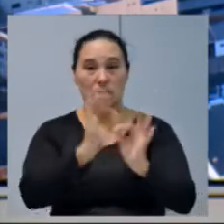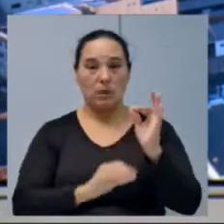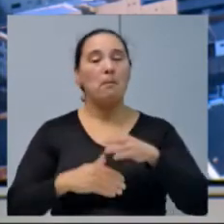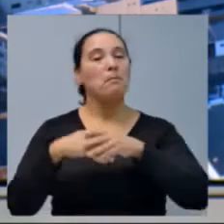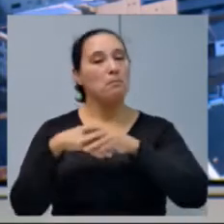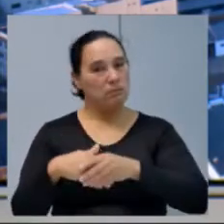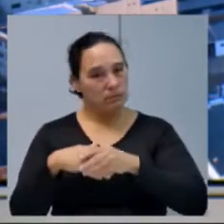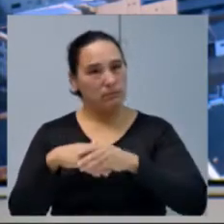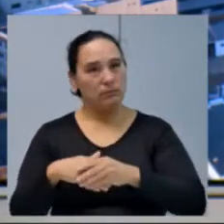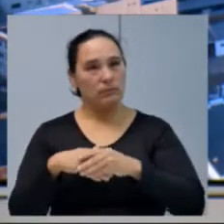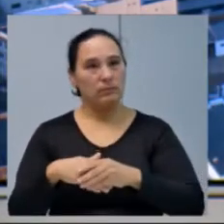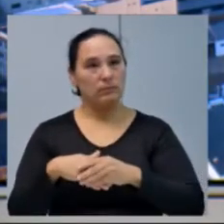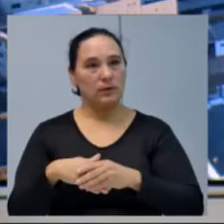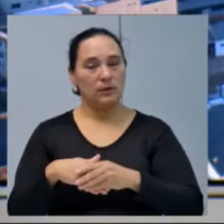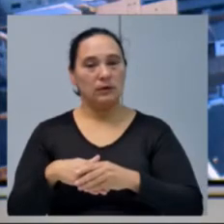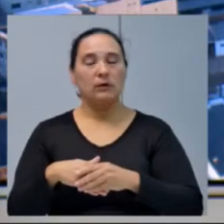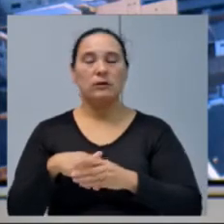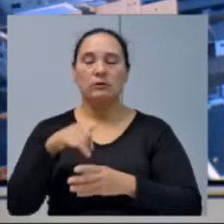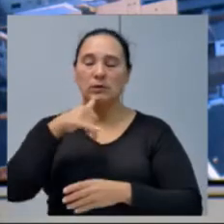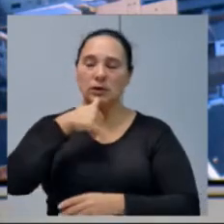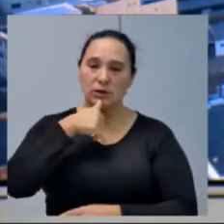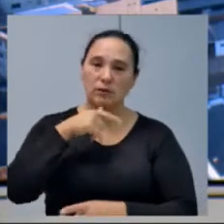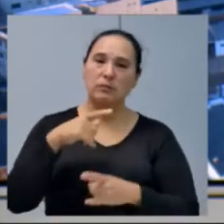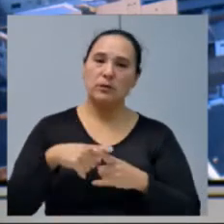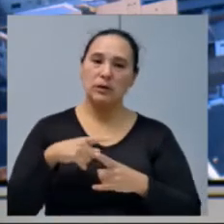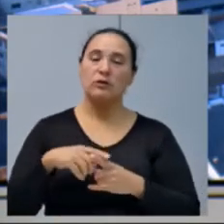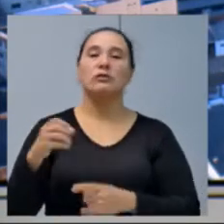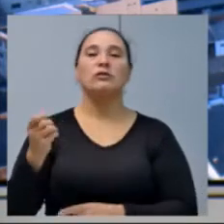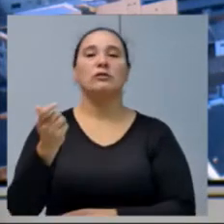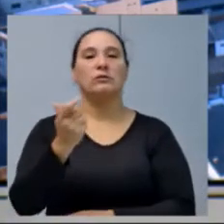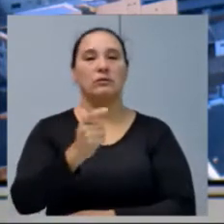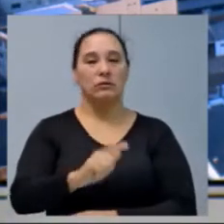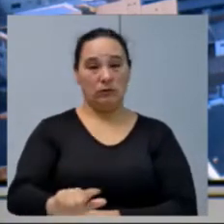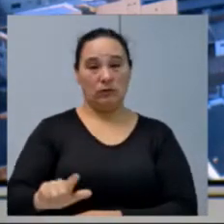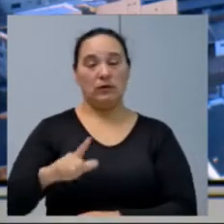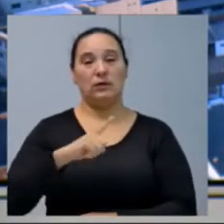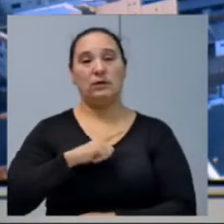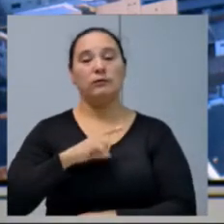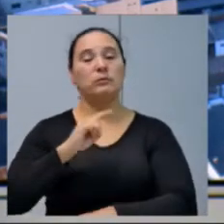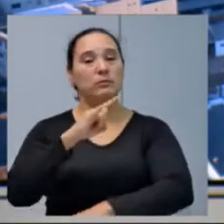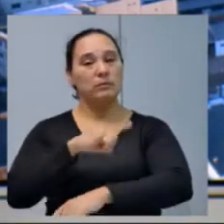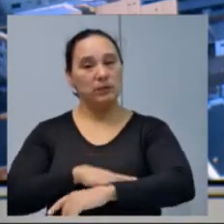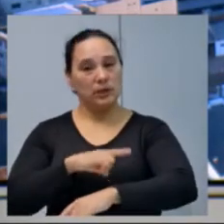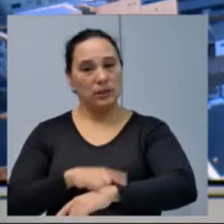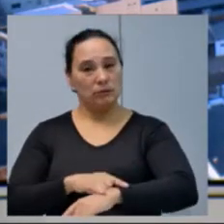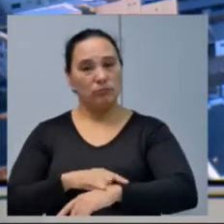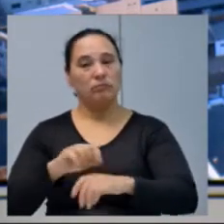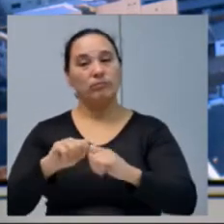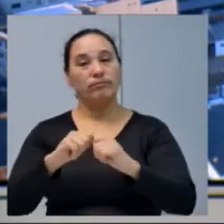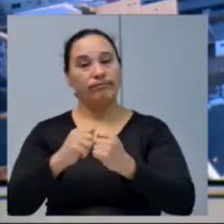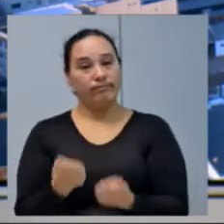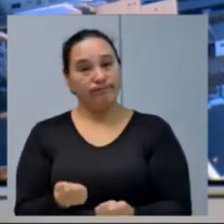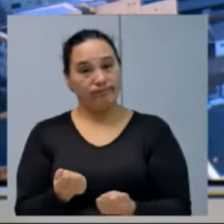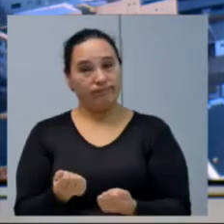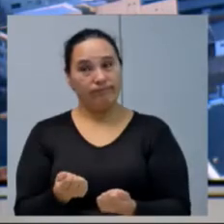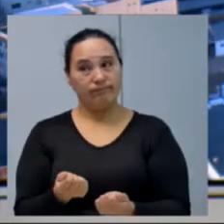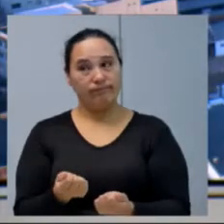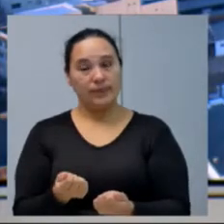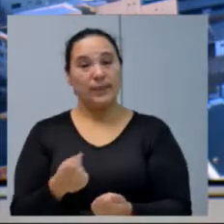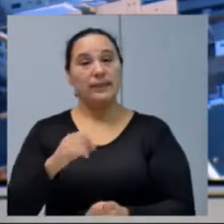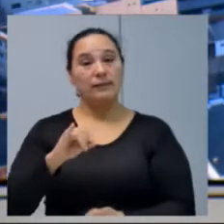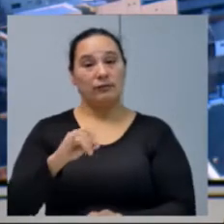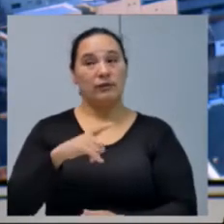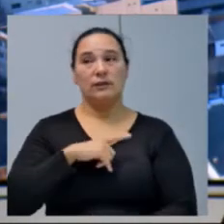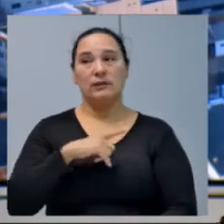parabéns. Eu fico triste porque, novamente, tivemos o banheiro depredado. Se